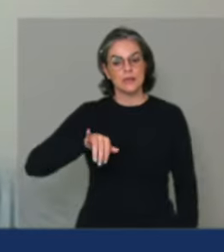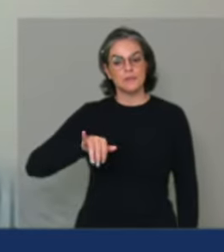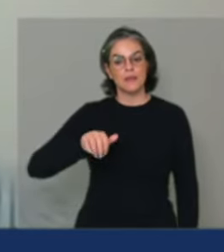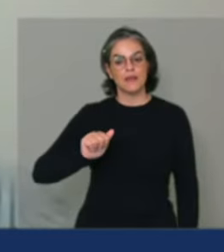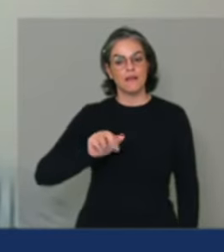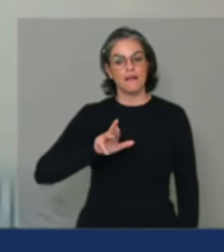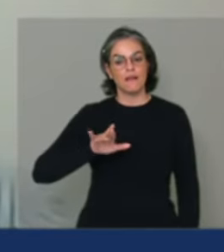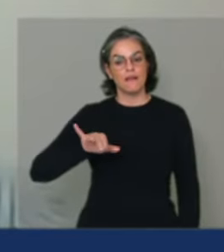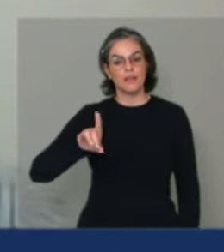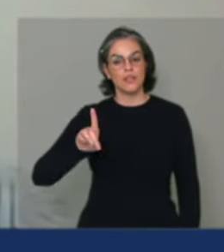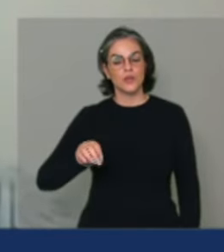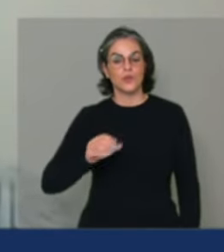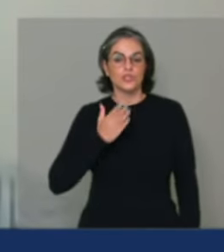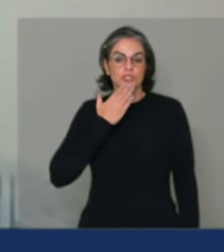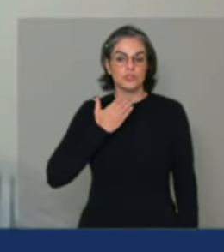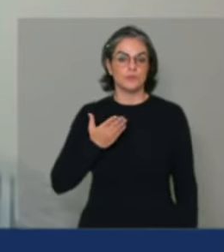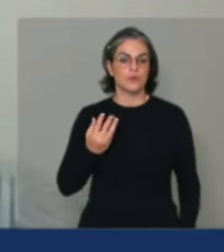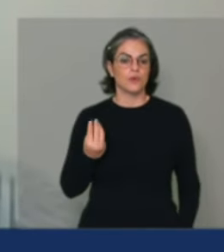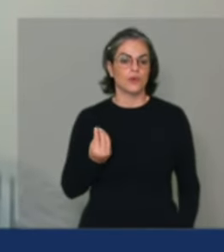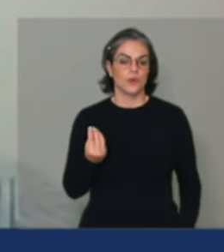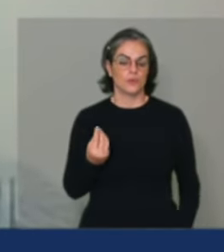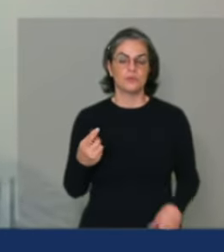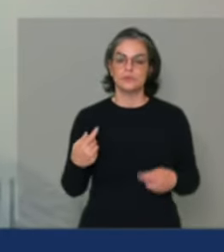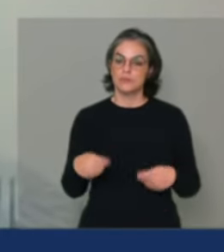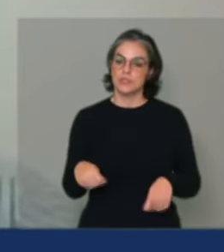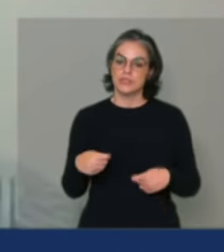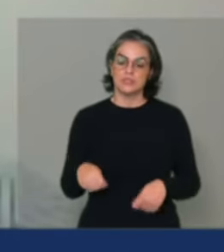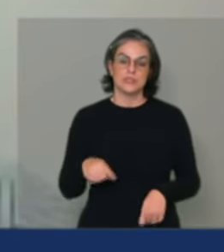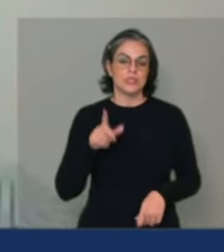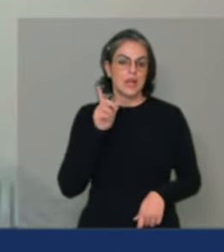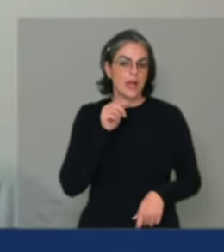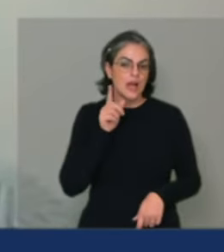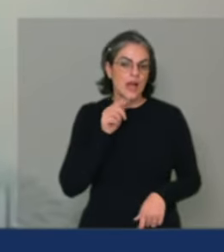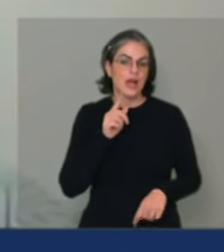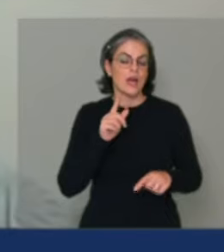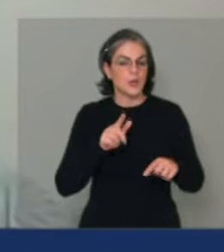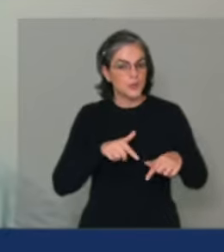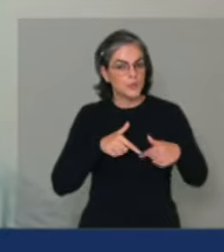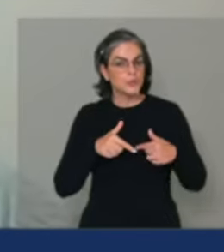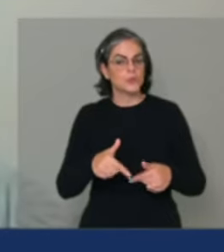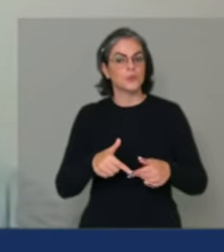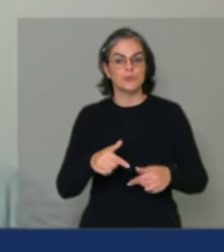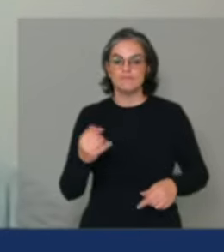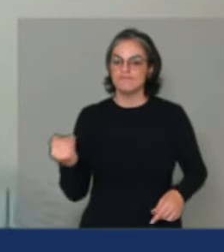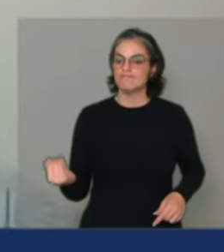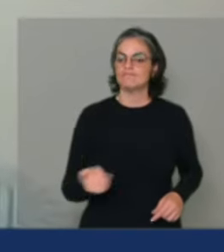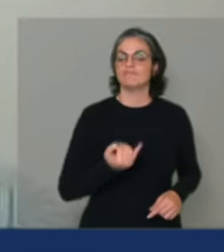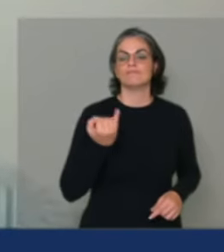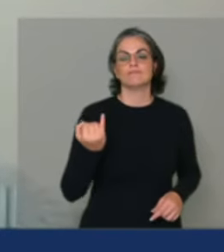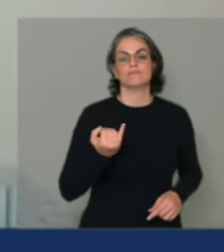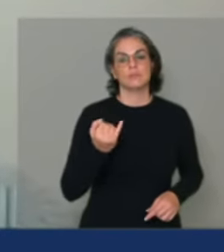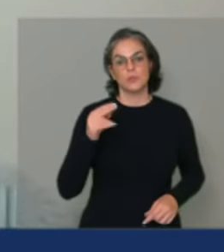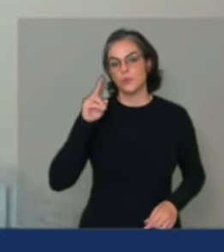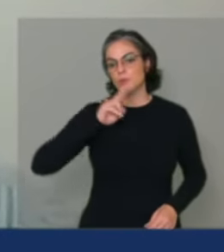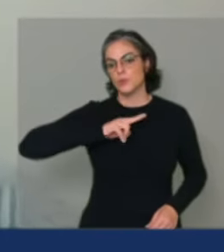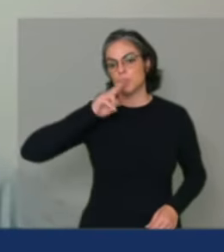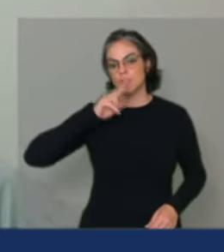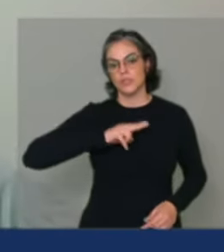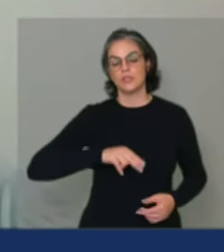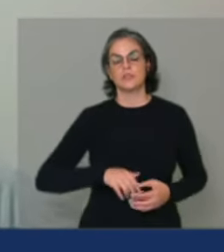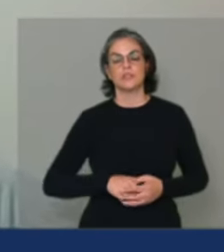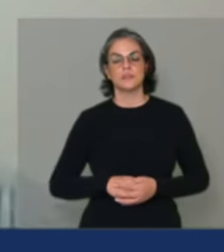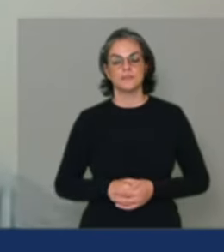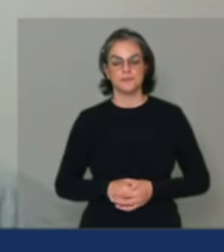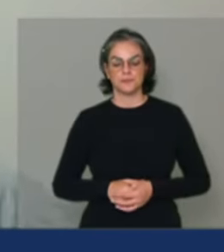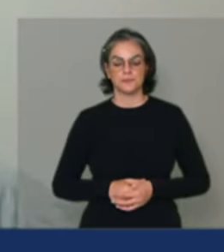investimentos em infraestrutura hídrica para a produção dos alimentos é algo indispensável e urgente, e a gente buscou essas